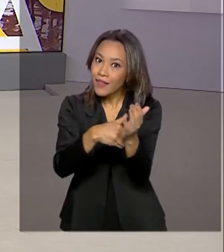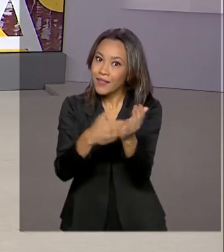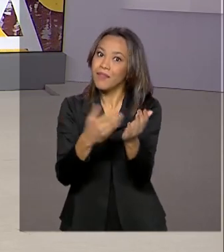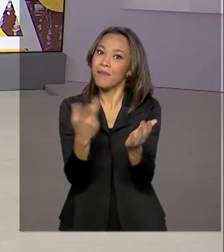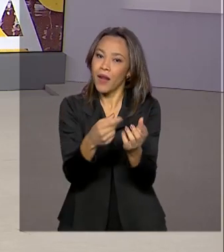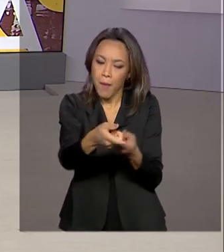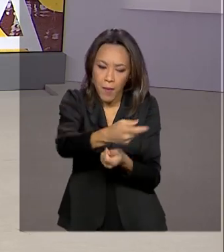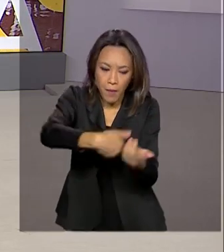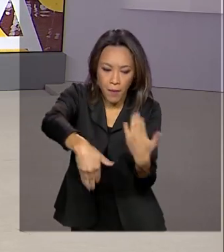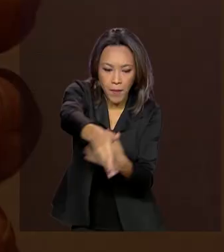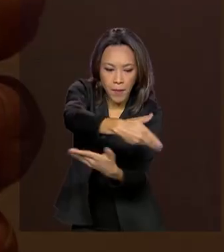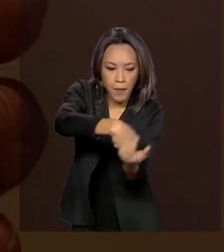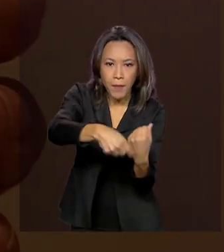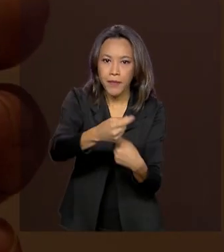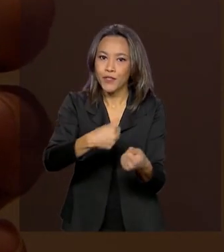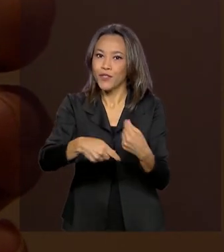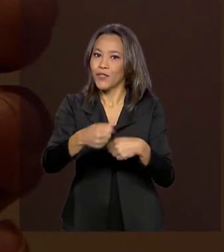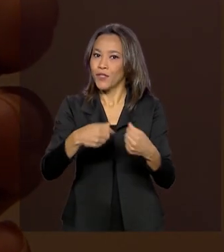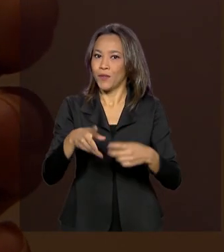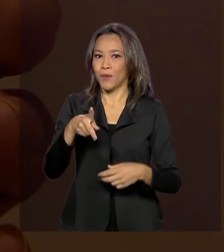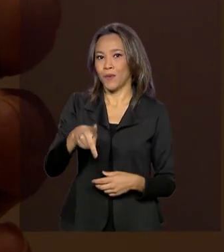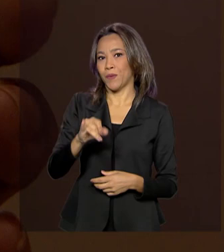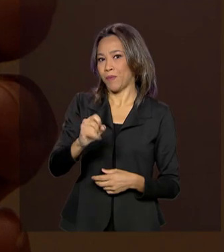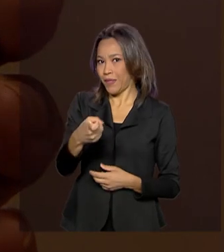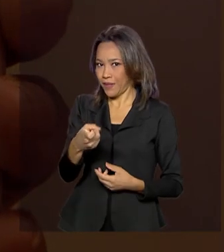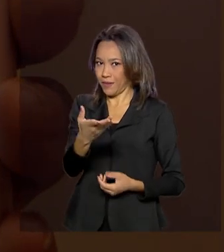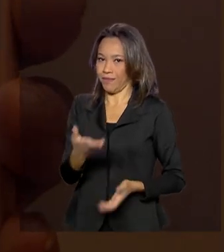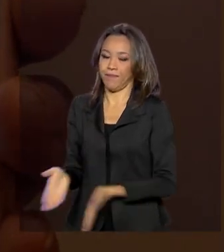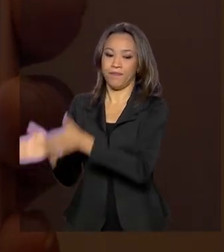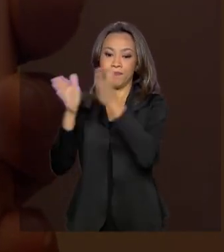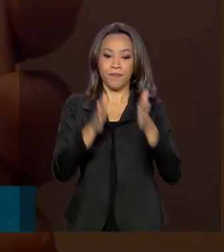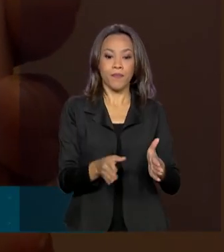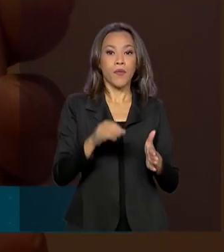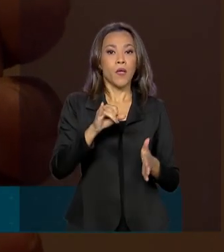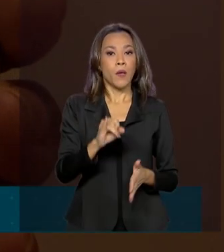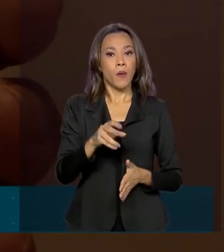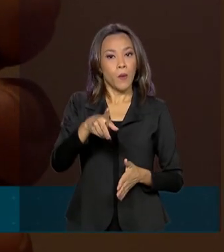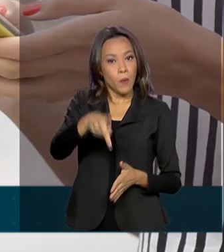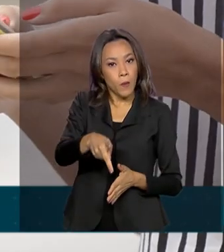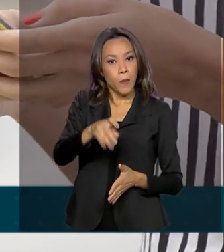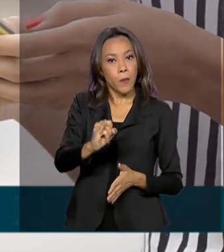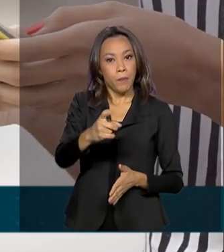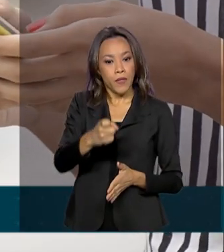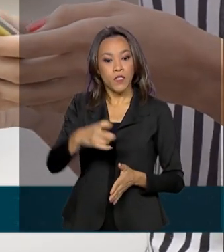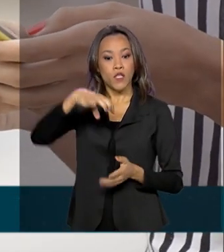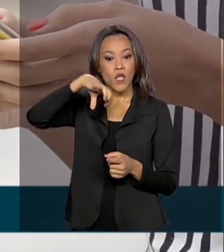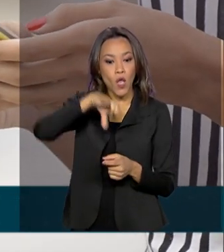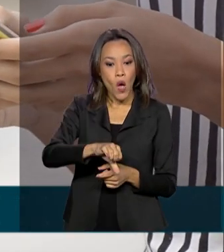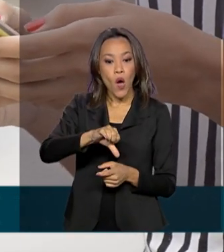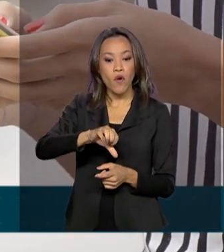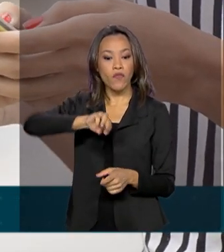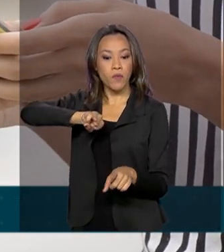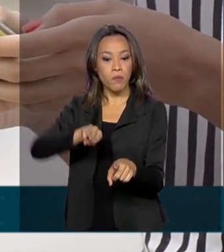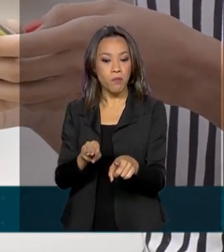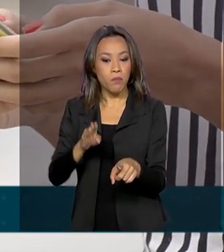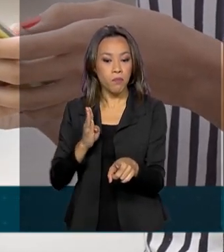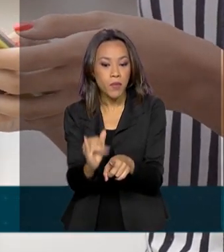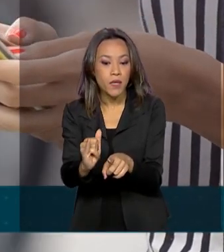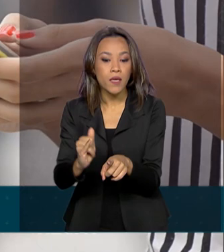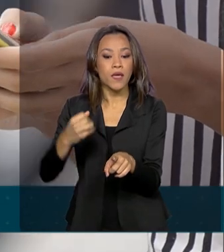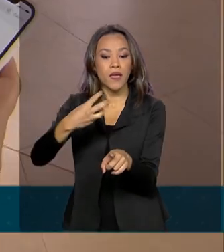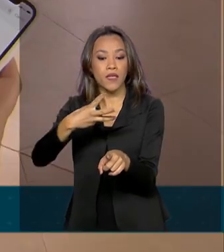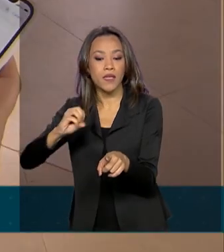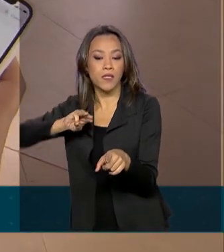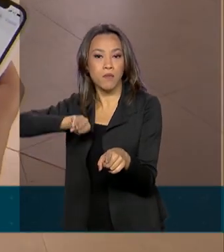transações. O PIX já movimentou 9 bilhões e 300 milhões de reais em